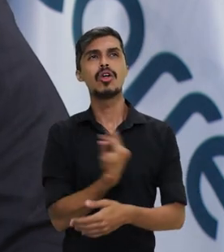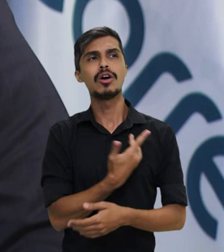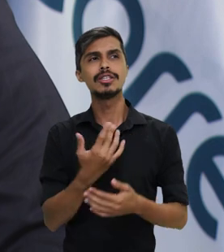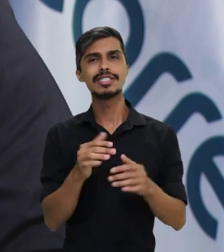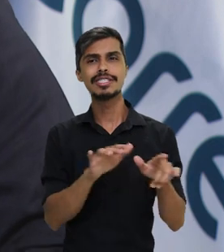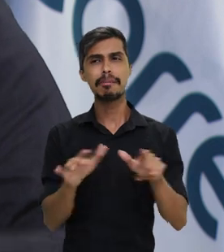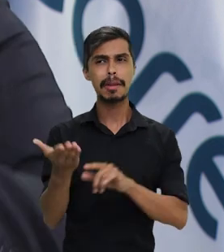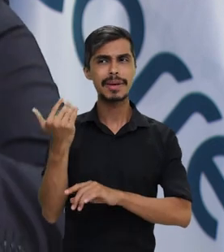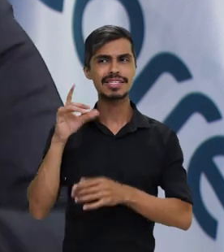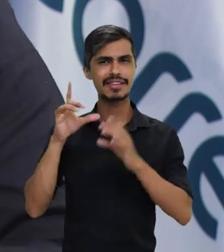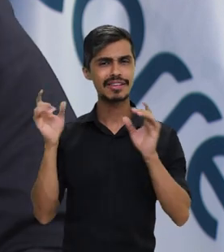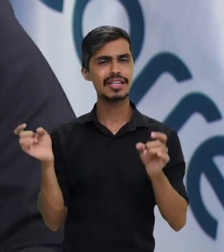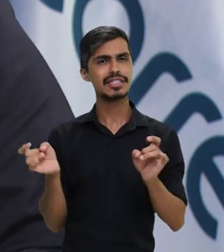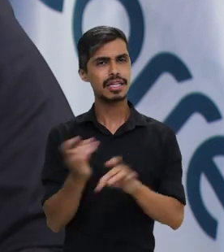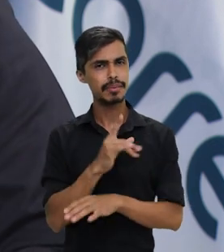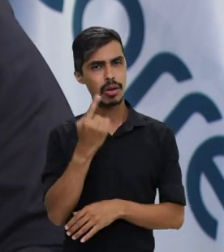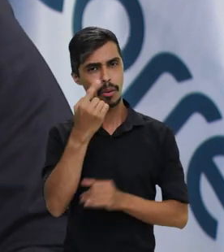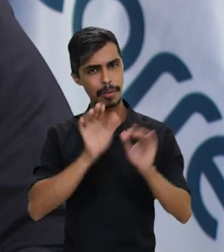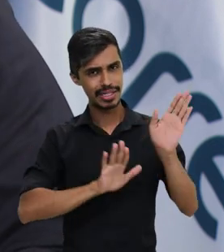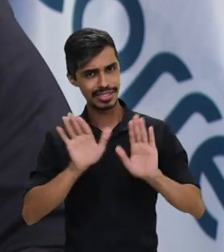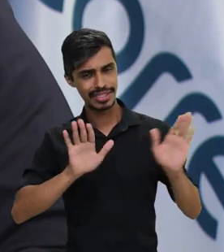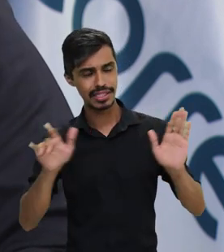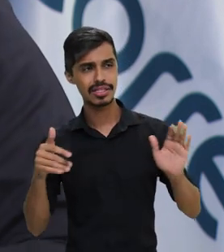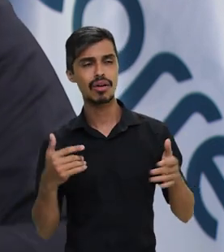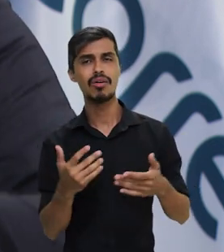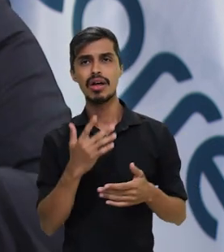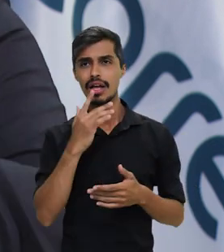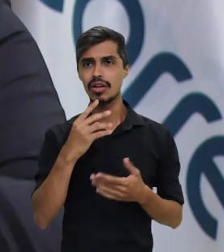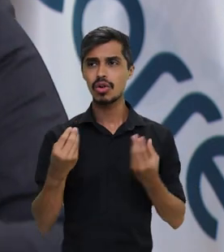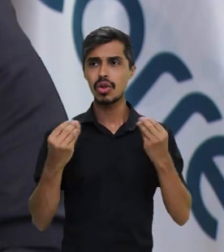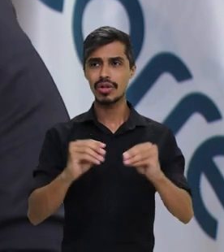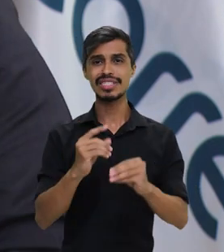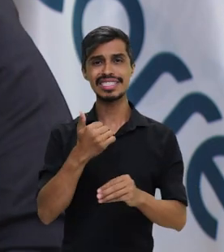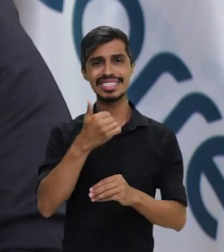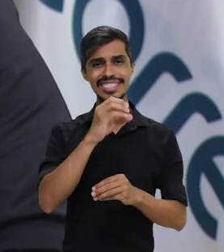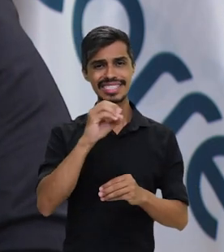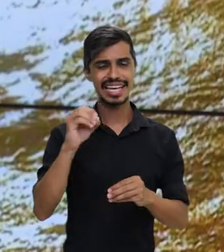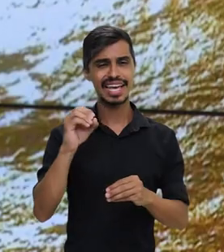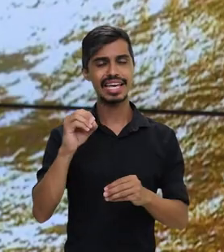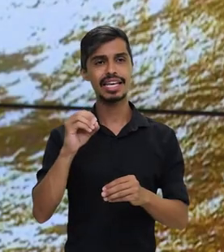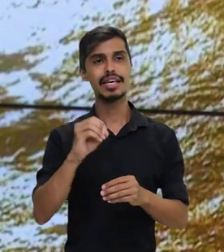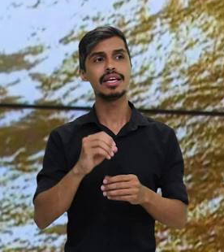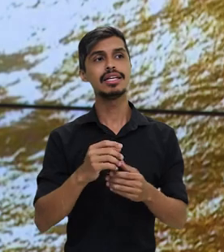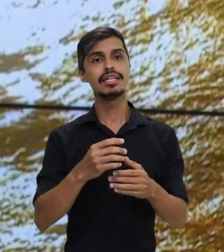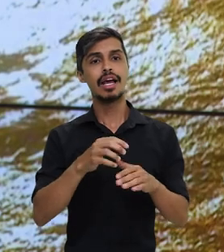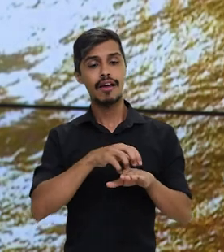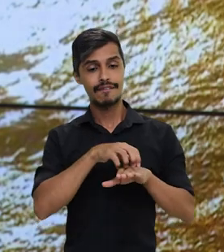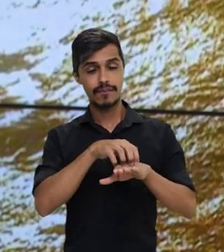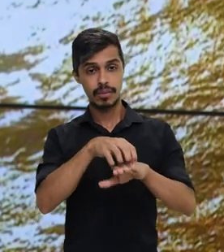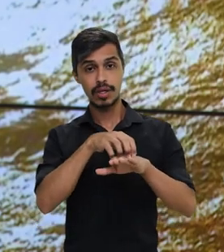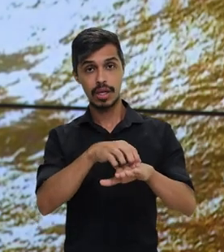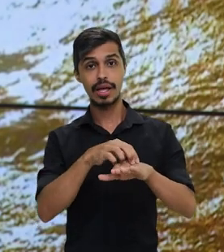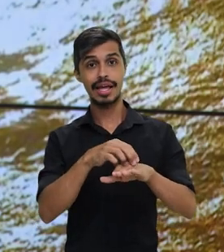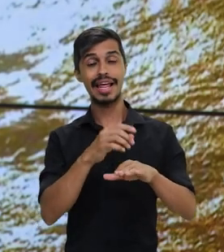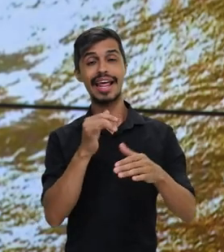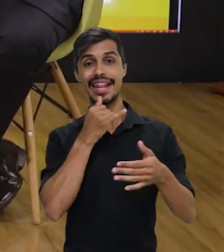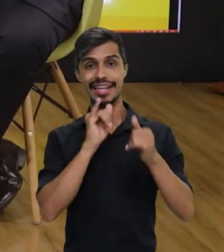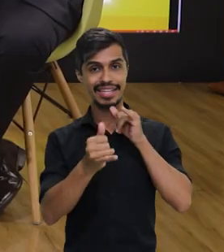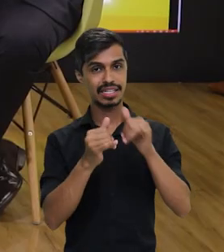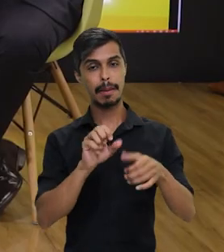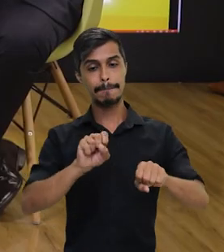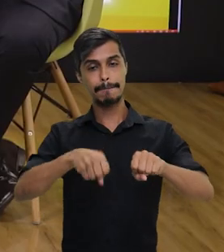a semana passada uma licitação em que a gente já colocou acho que 100 furgões. Nós já contratamos que são furgões elétricos,